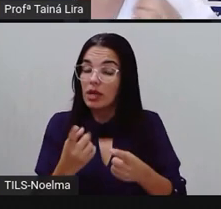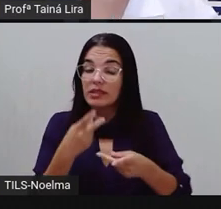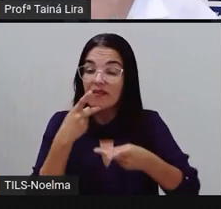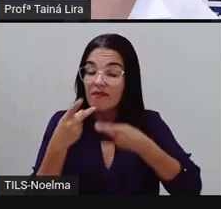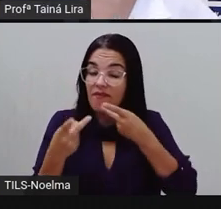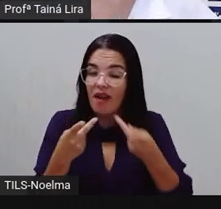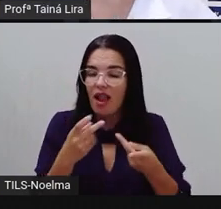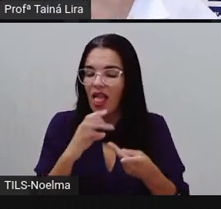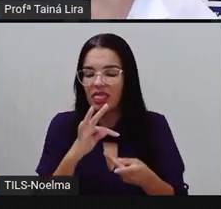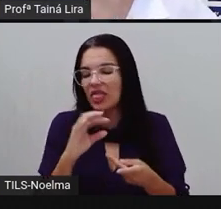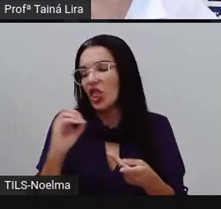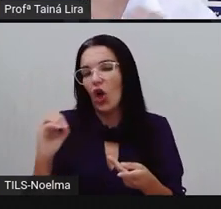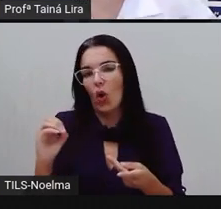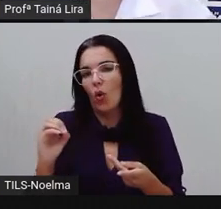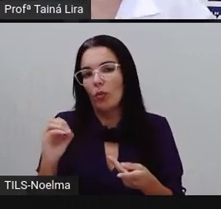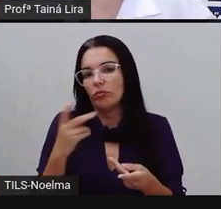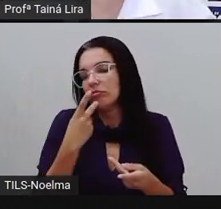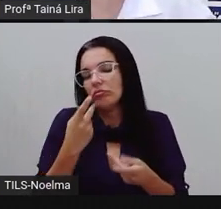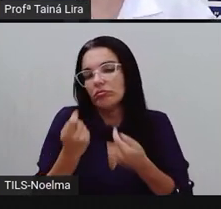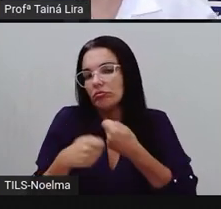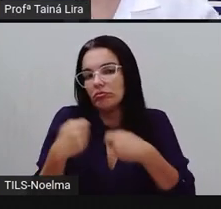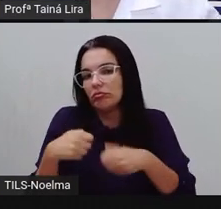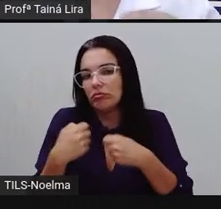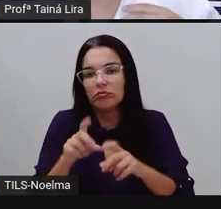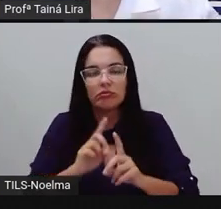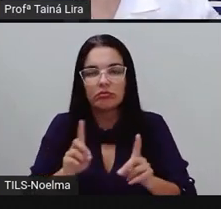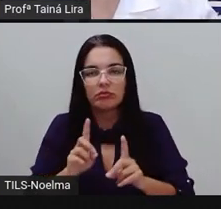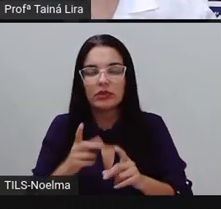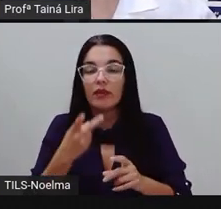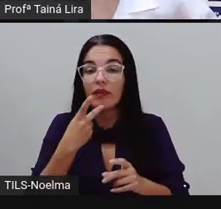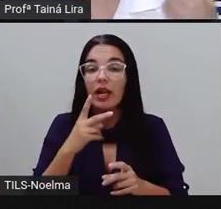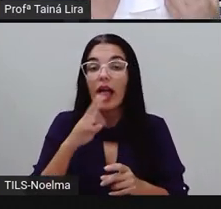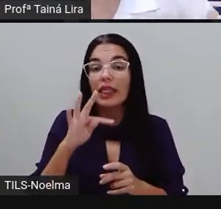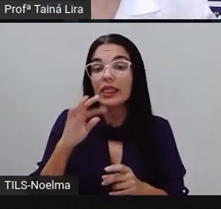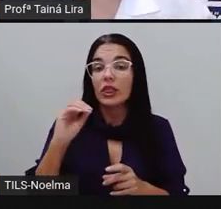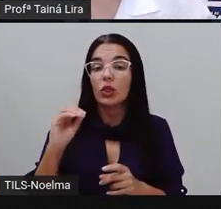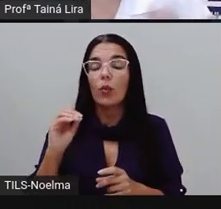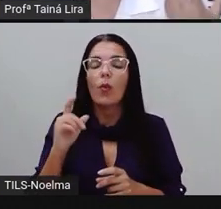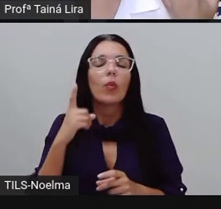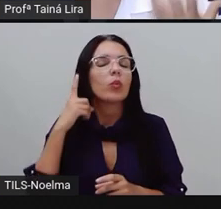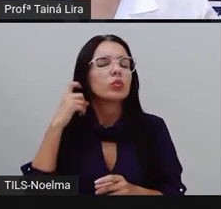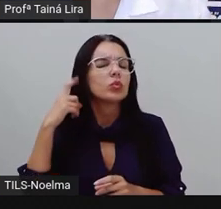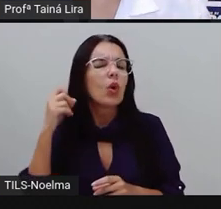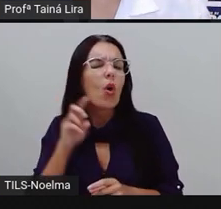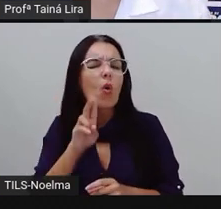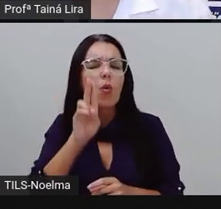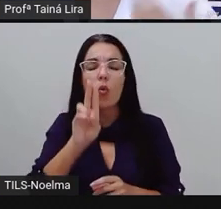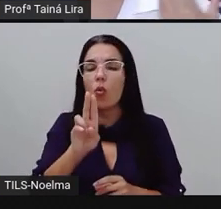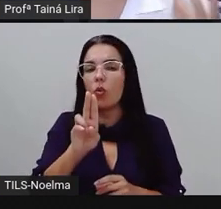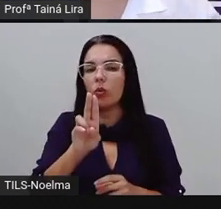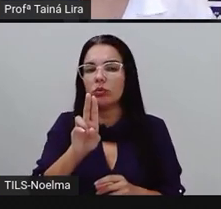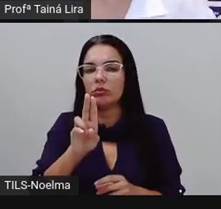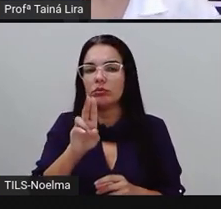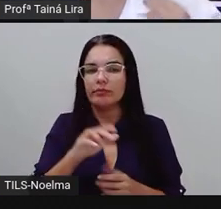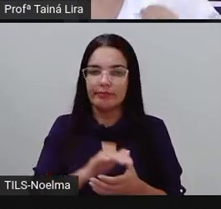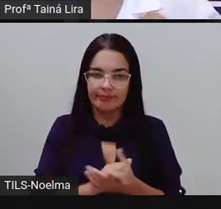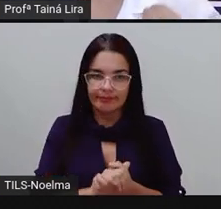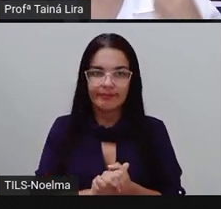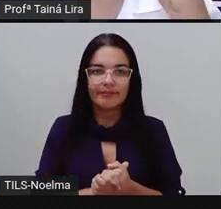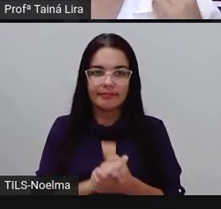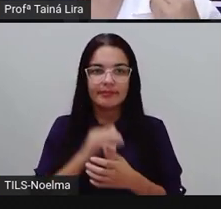rato, não é verdade? Nós pronunciamos rato, rato. Então,